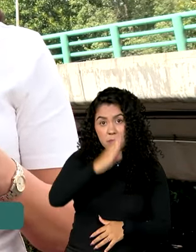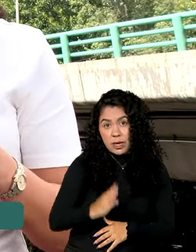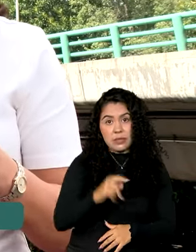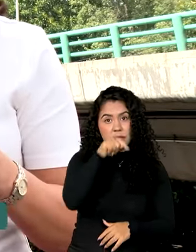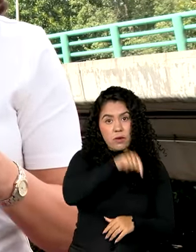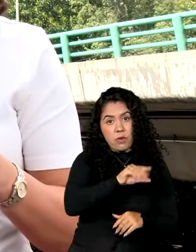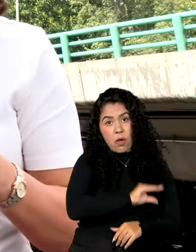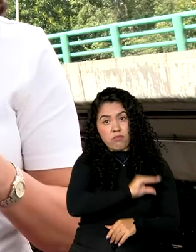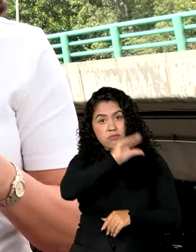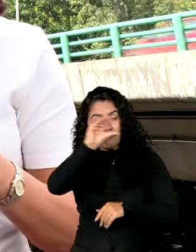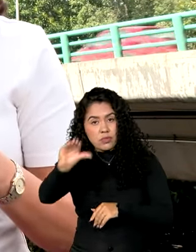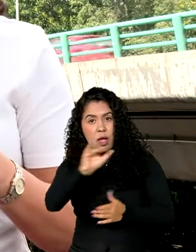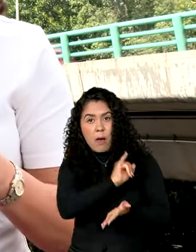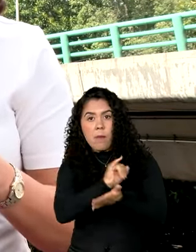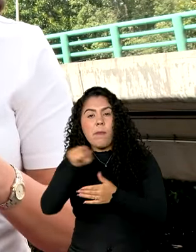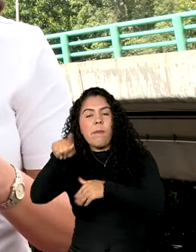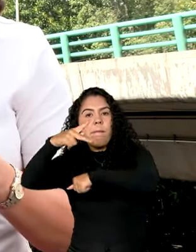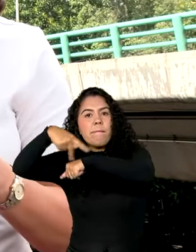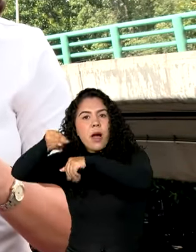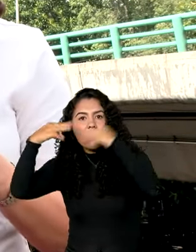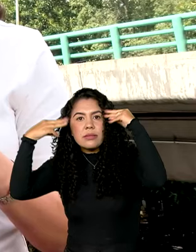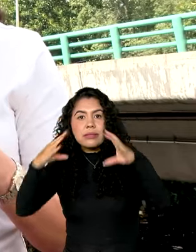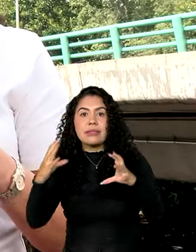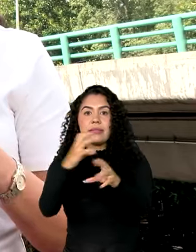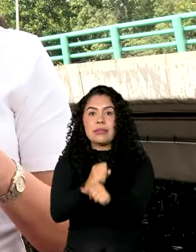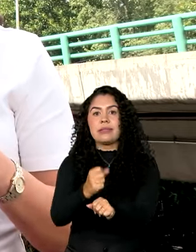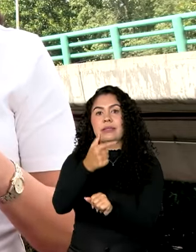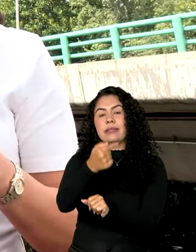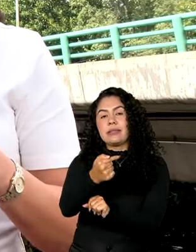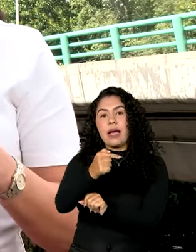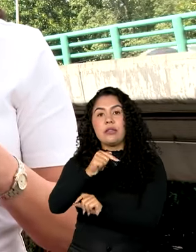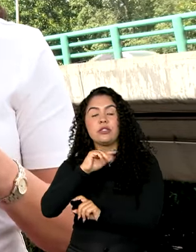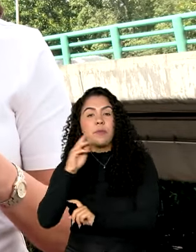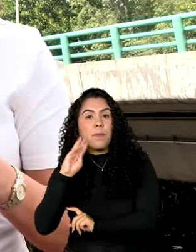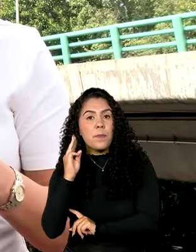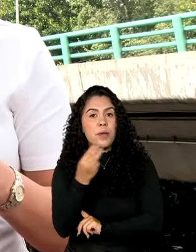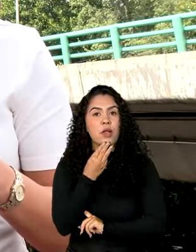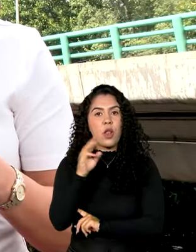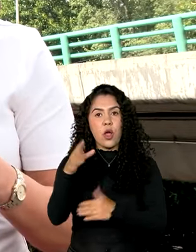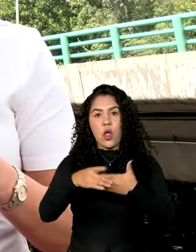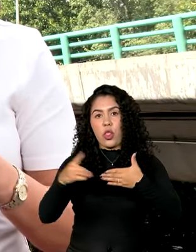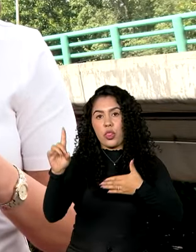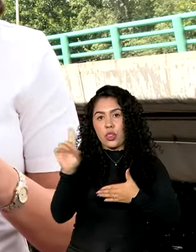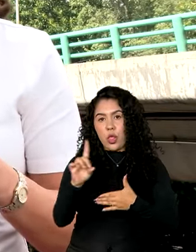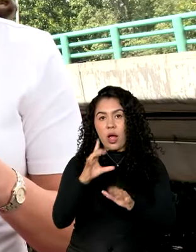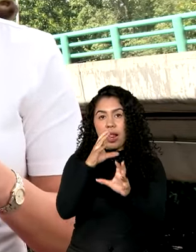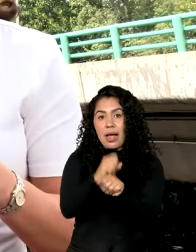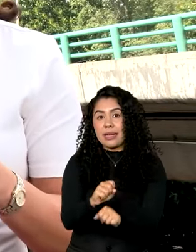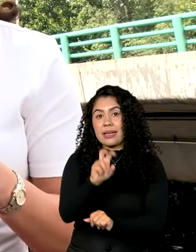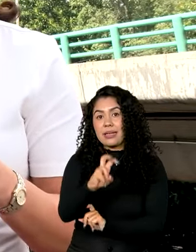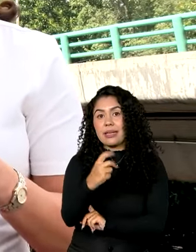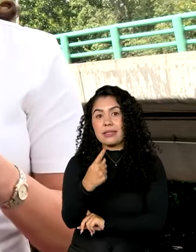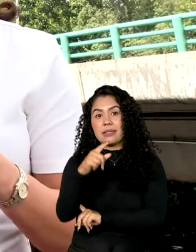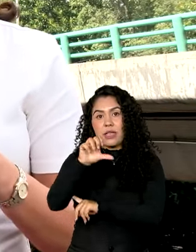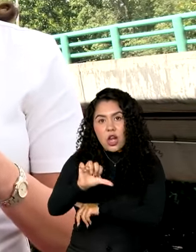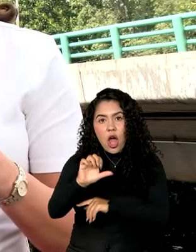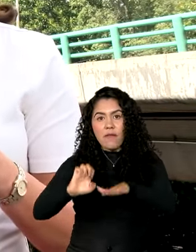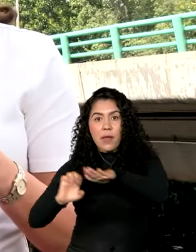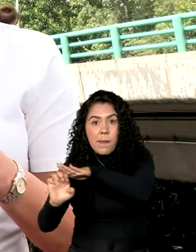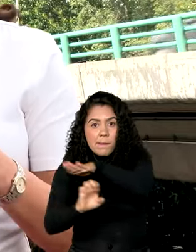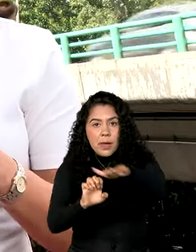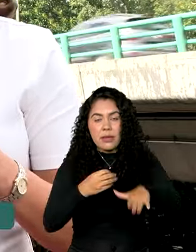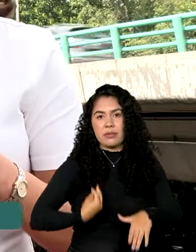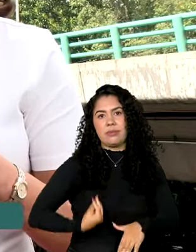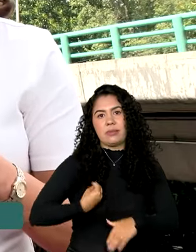México somam 7 bilhões e 300 milhões de dólares. 519 empresas atuam no país, em